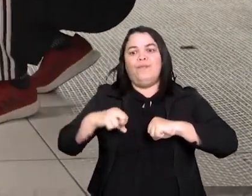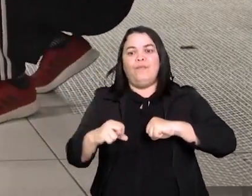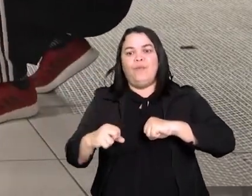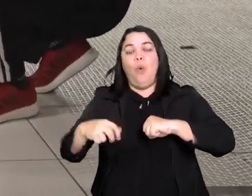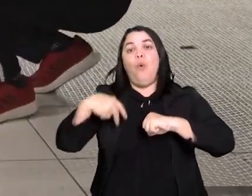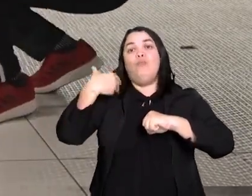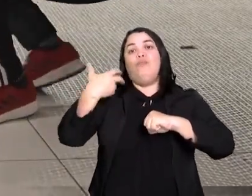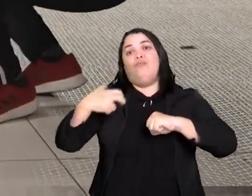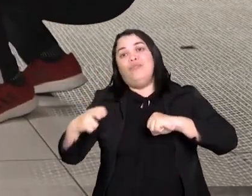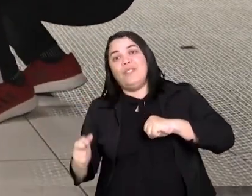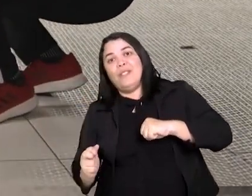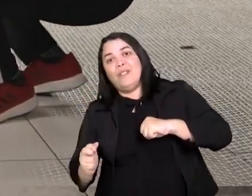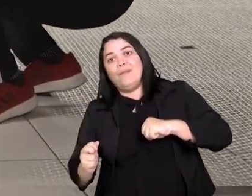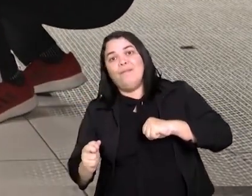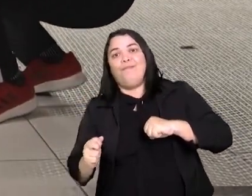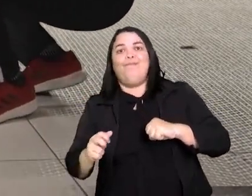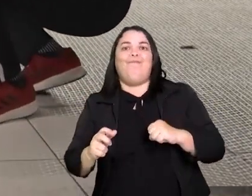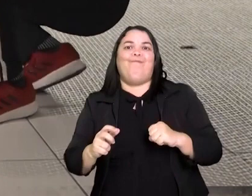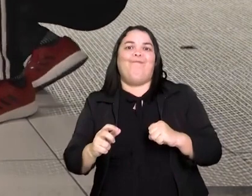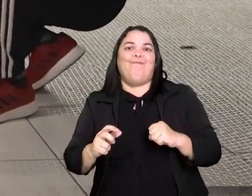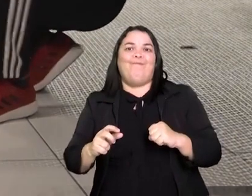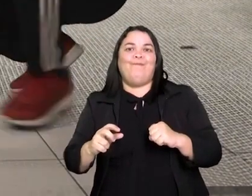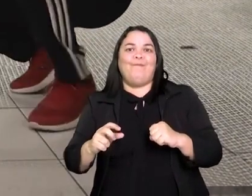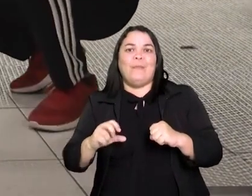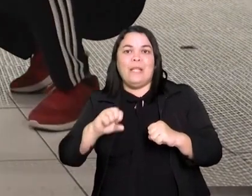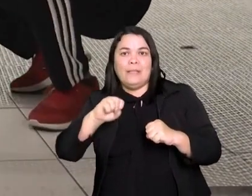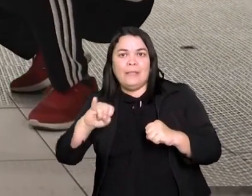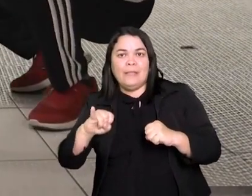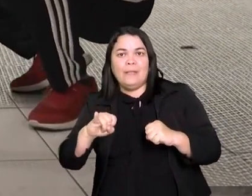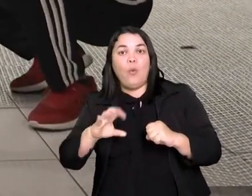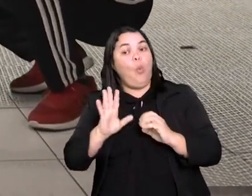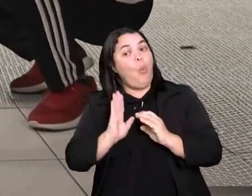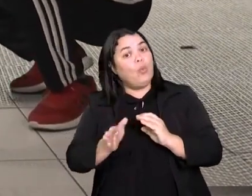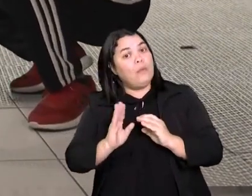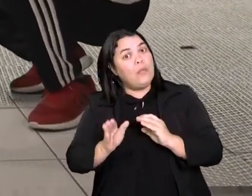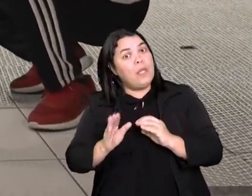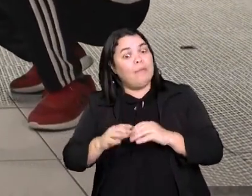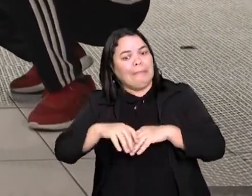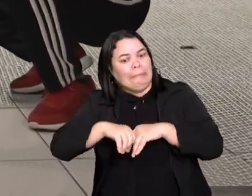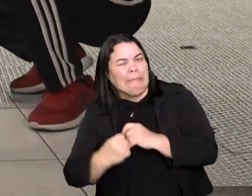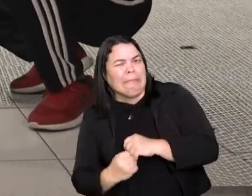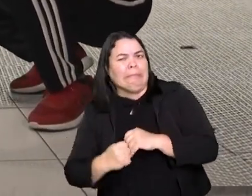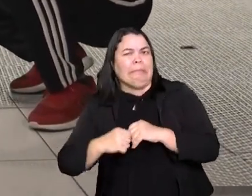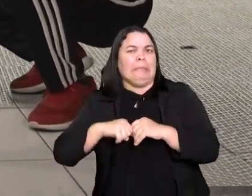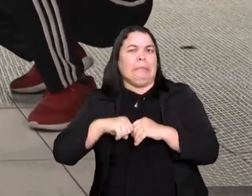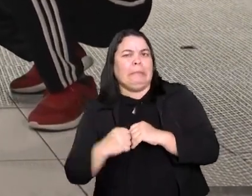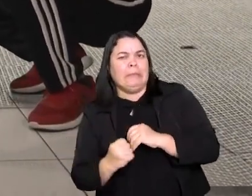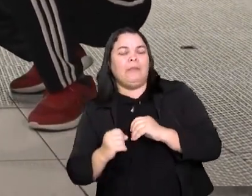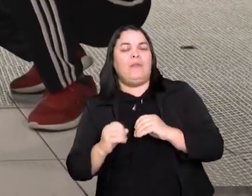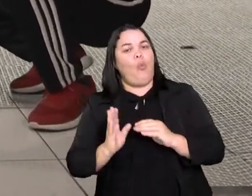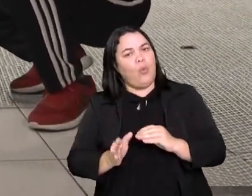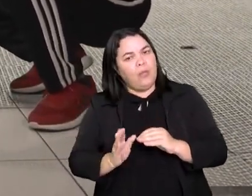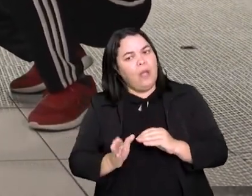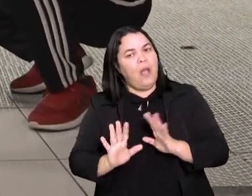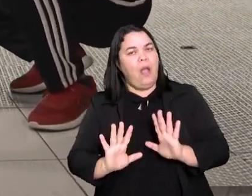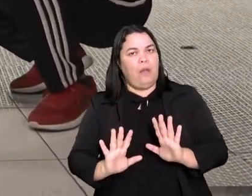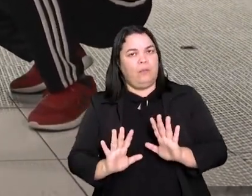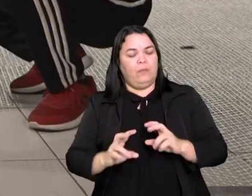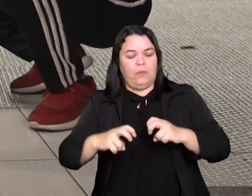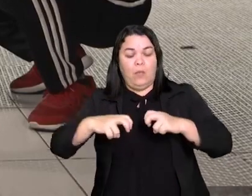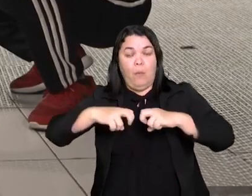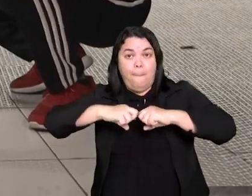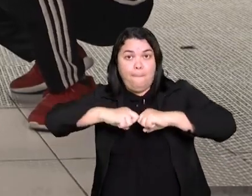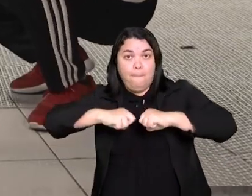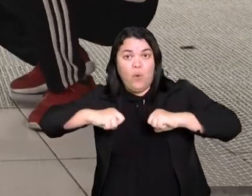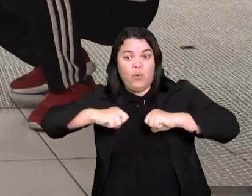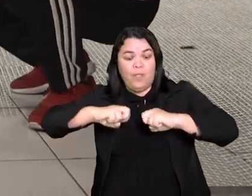sentada certo? cuidado para não machucar como a gente está próximo ao chão então acredito que vocês não vão